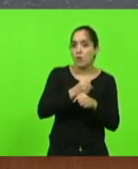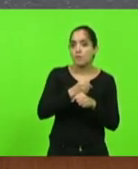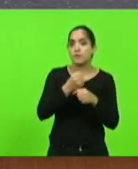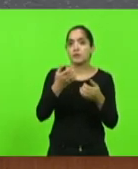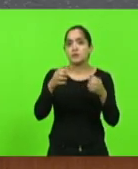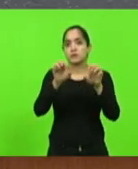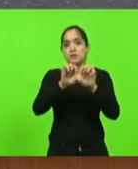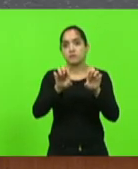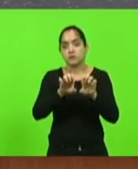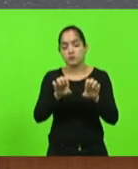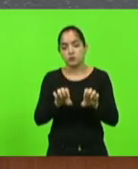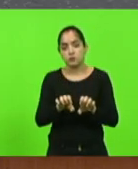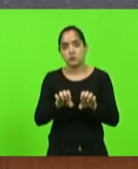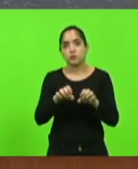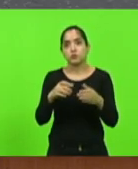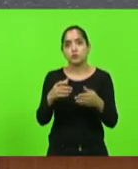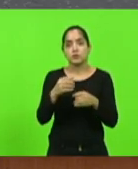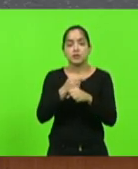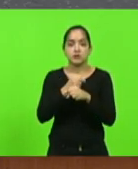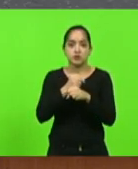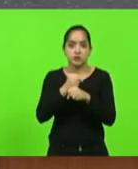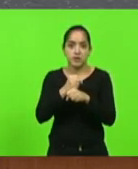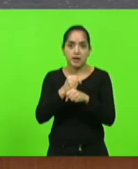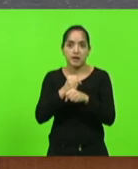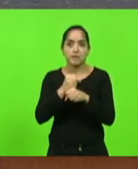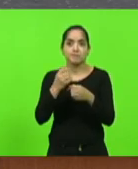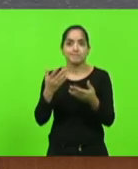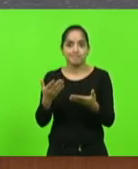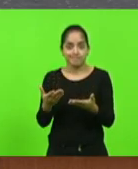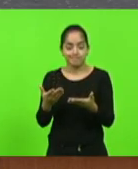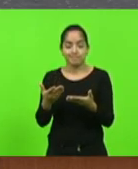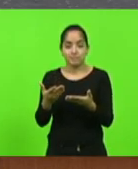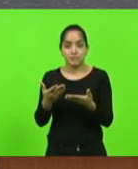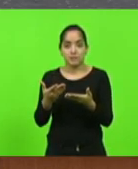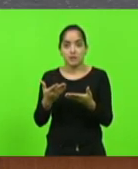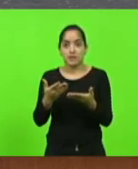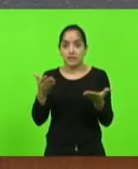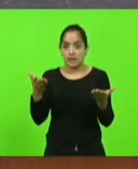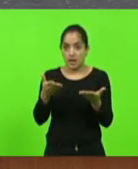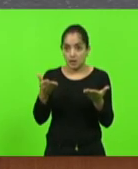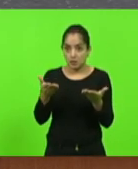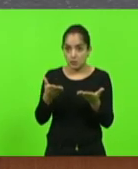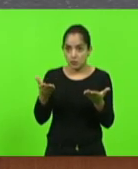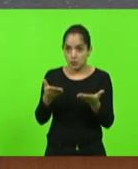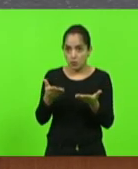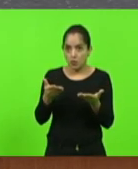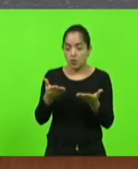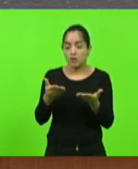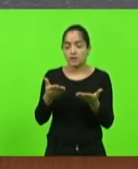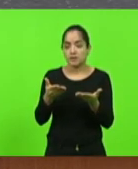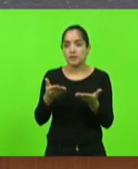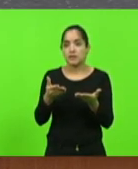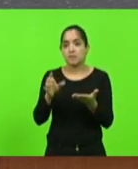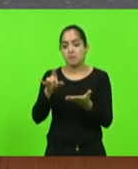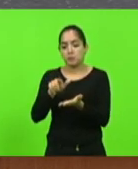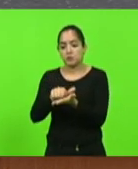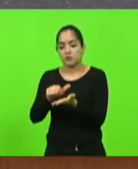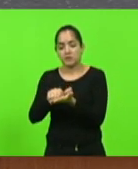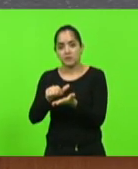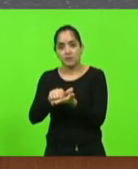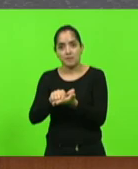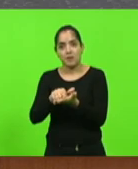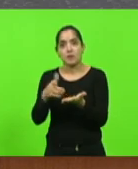infraestrutura aguardadas por muitos e muitos anos que agora saem do papel, claro que